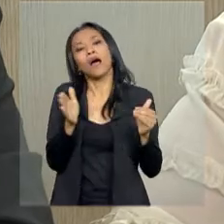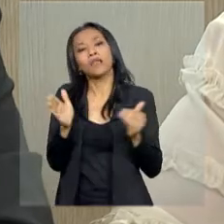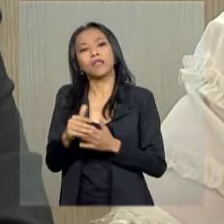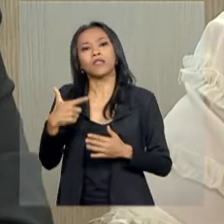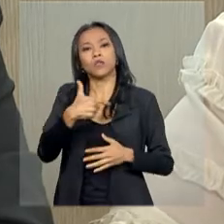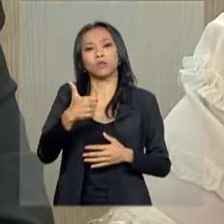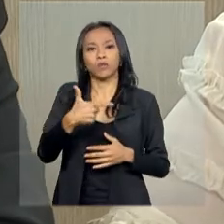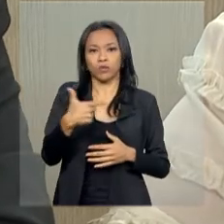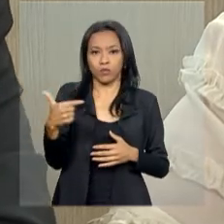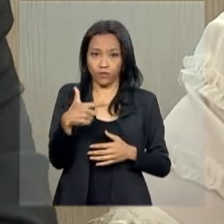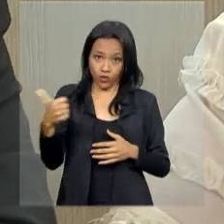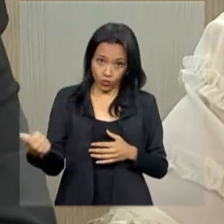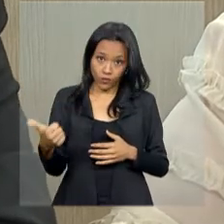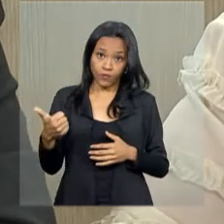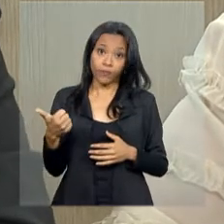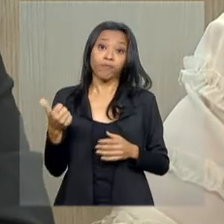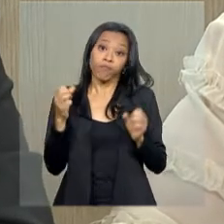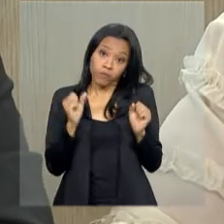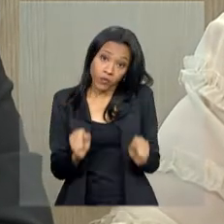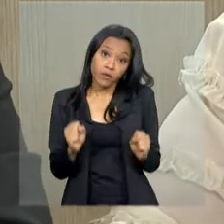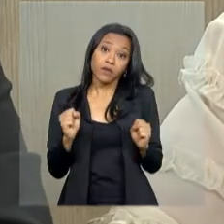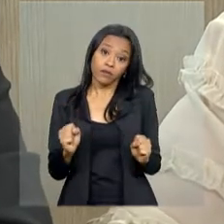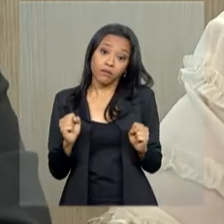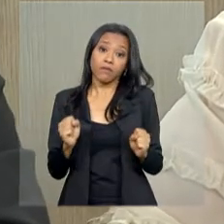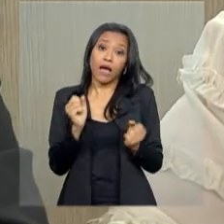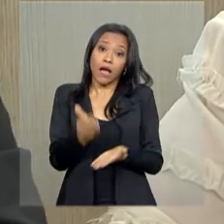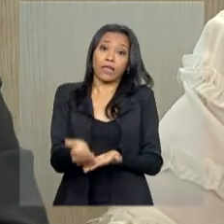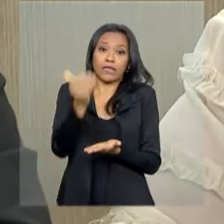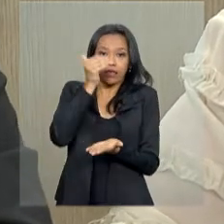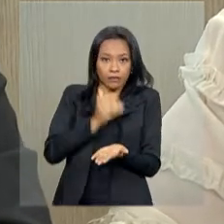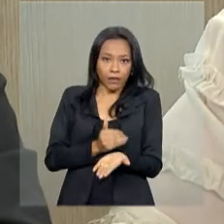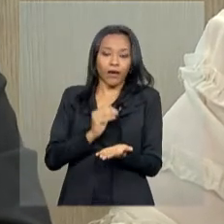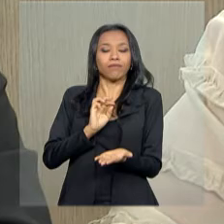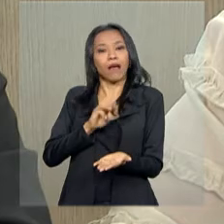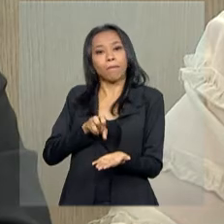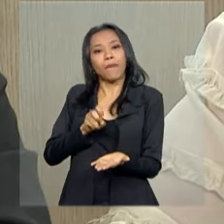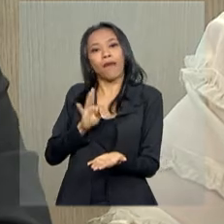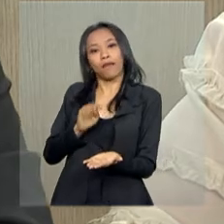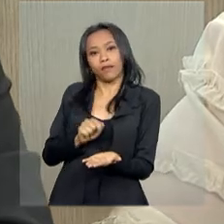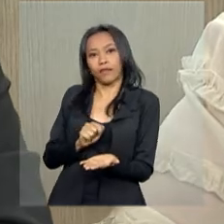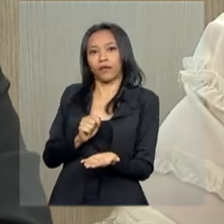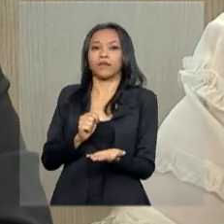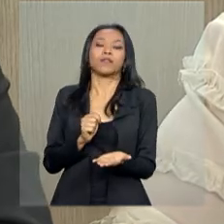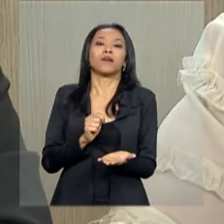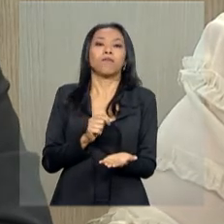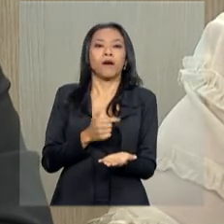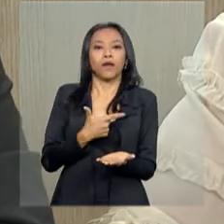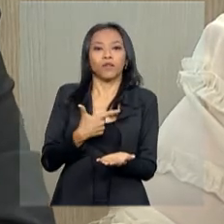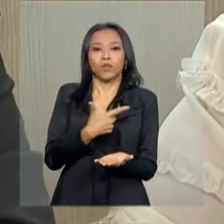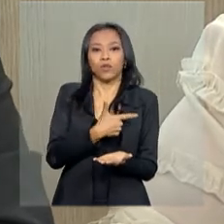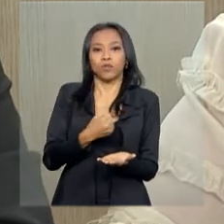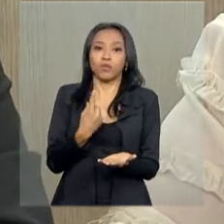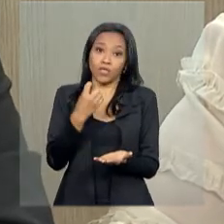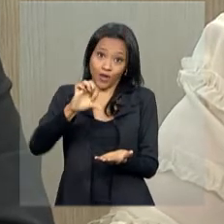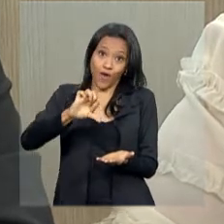como foi estabelecido, podendo até, inclusive, antecipar o cumprimento da meta de 2021 para o ano de 2019.